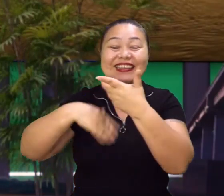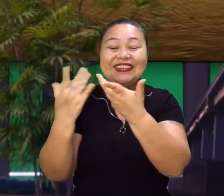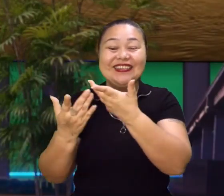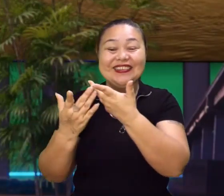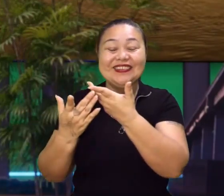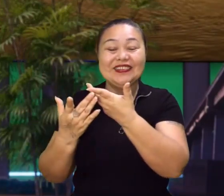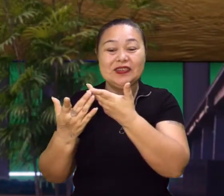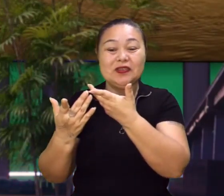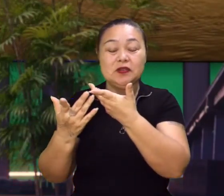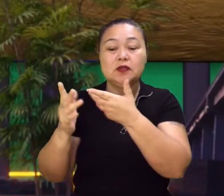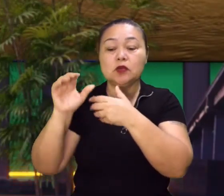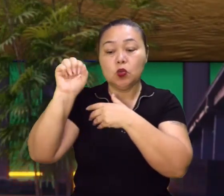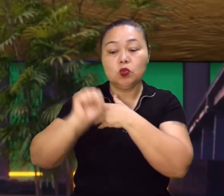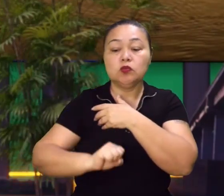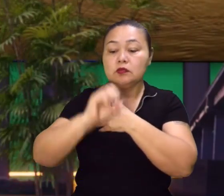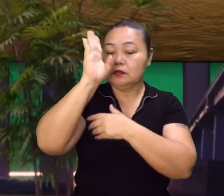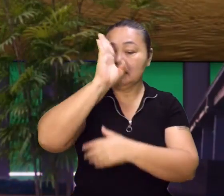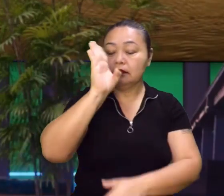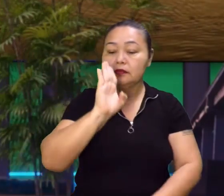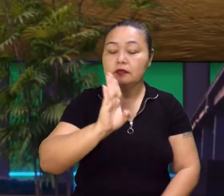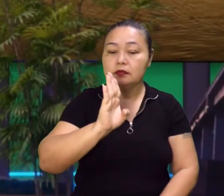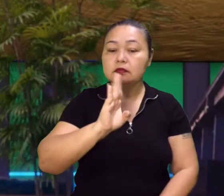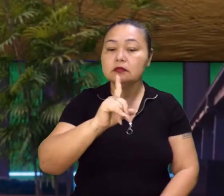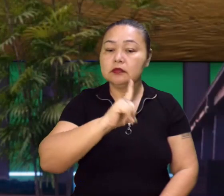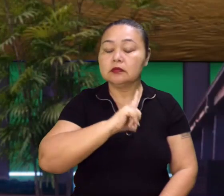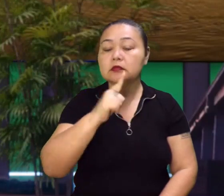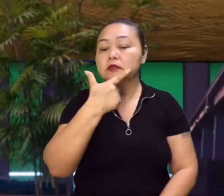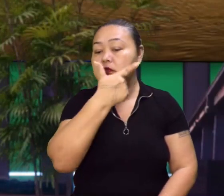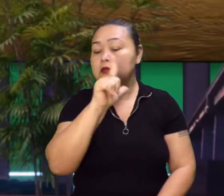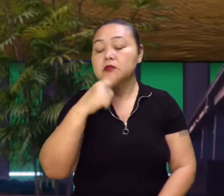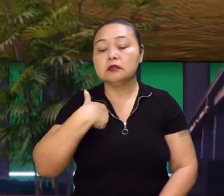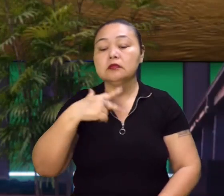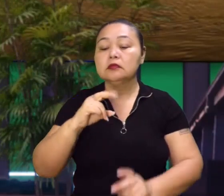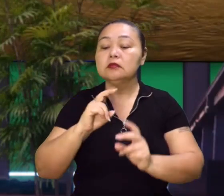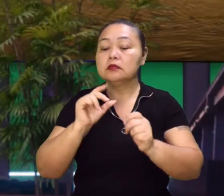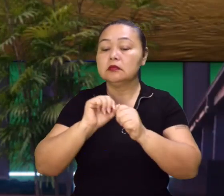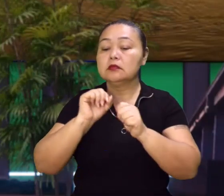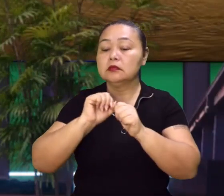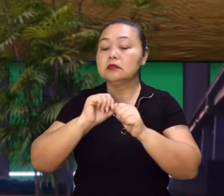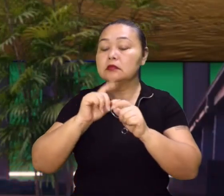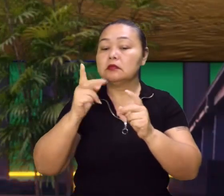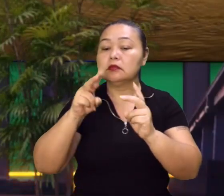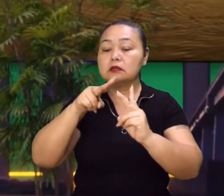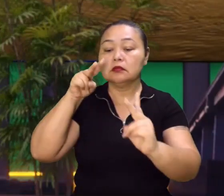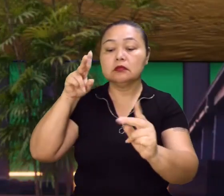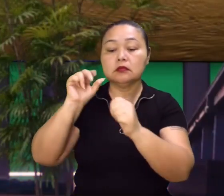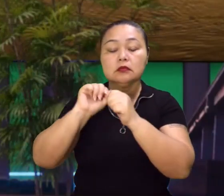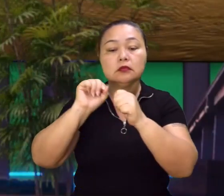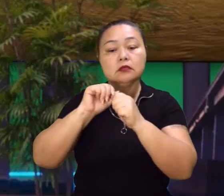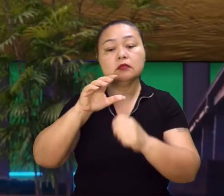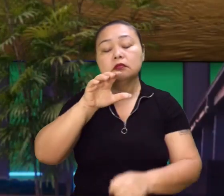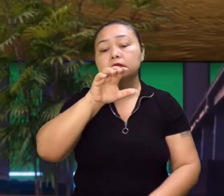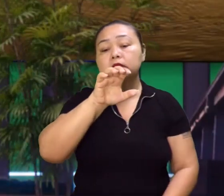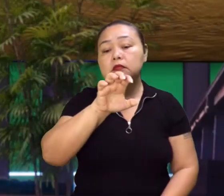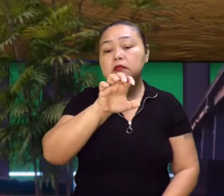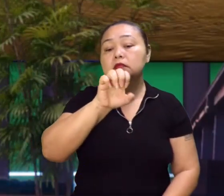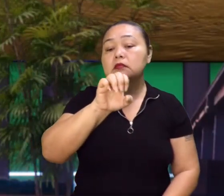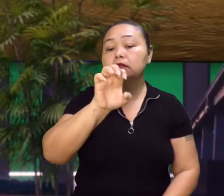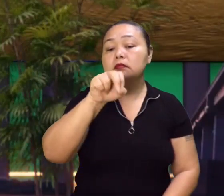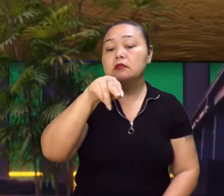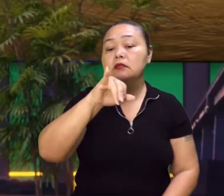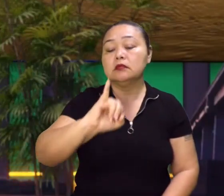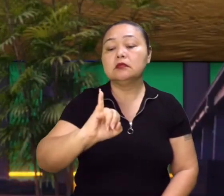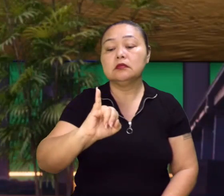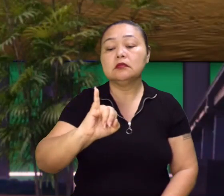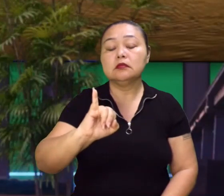uma... No sul do Brasil, deve ter outras online também, mas no sul é o CESI, o SENAI. SENAI. SENAI.